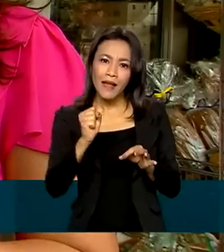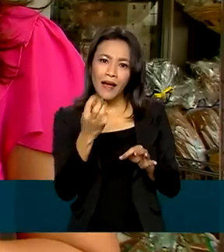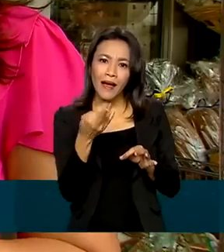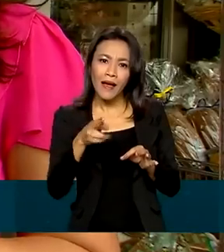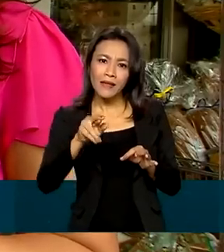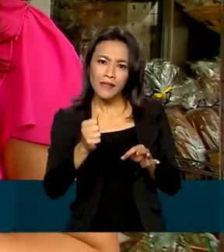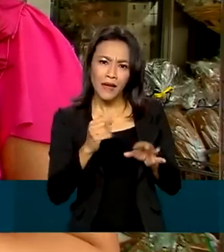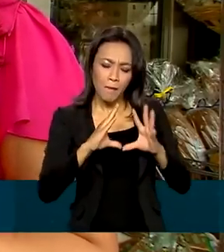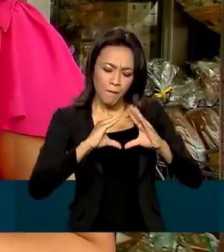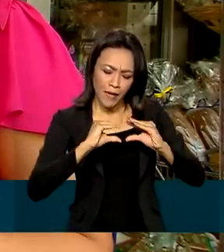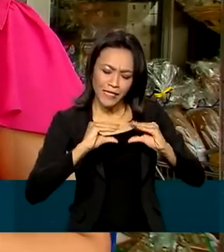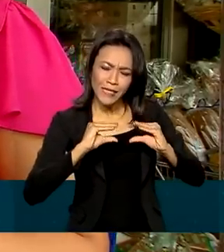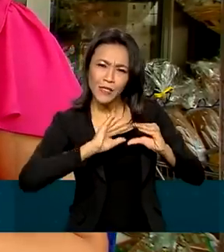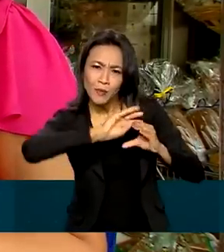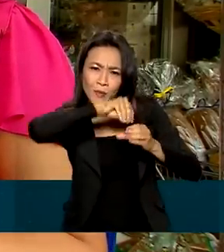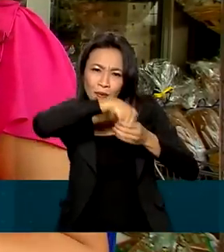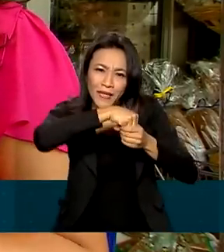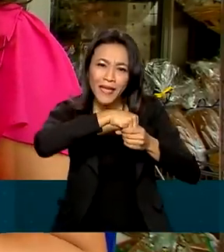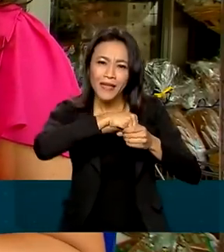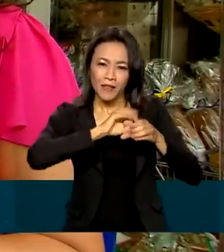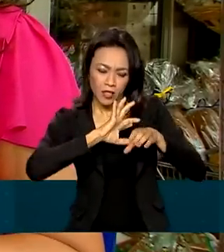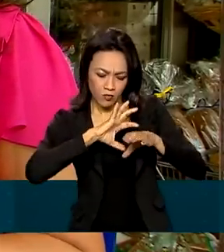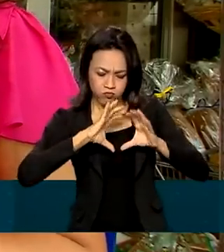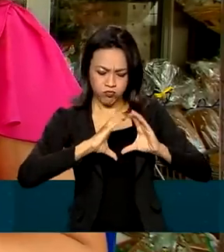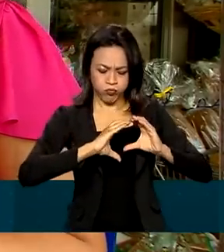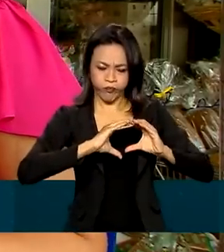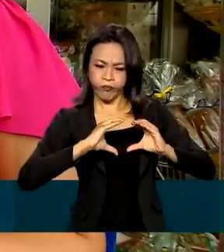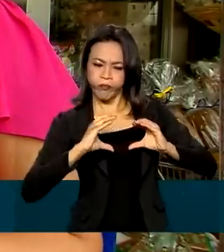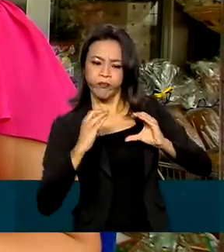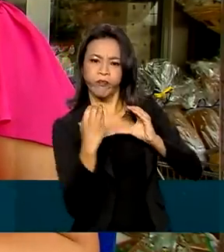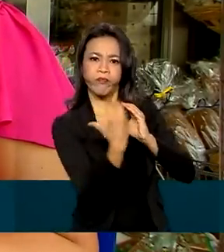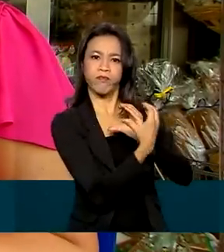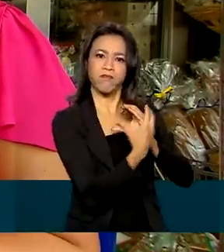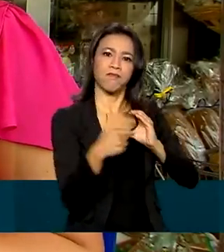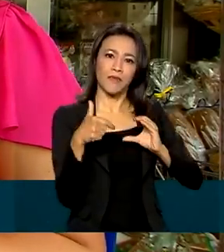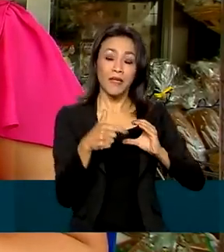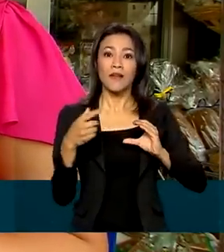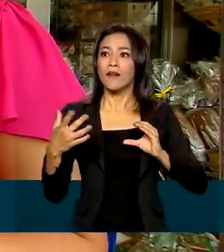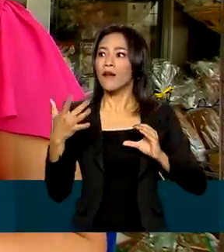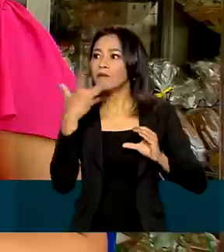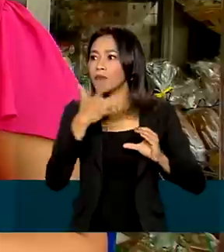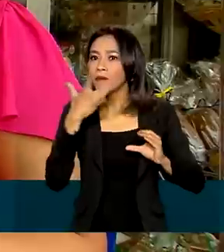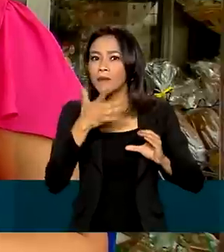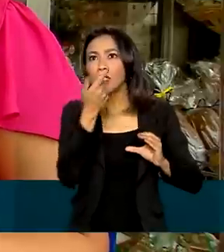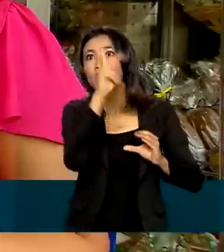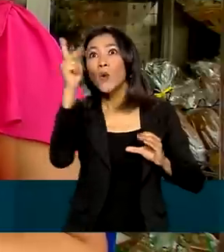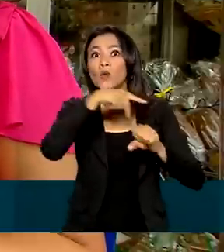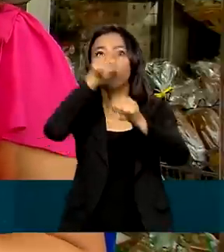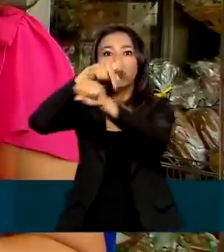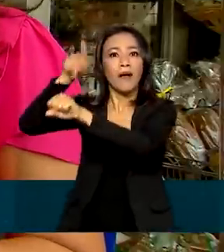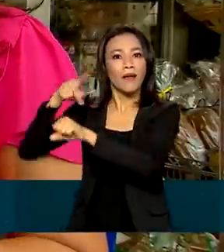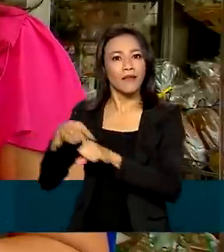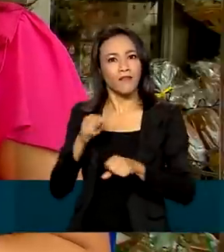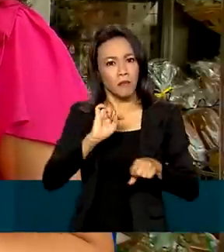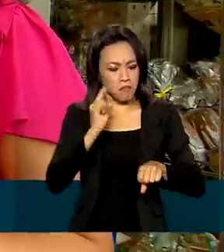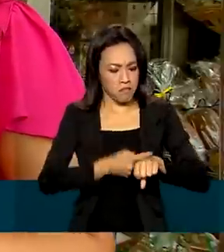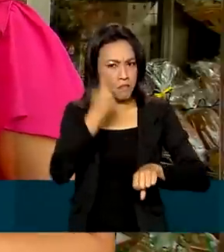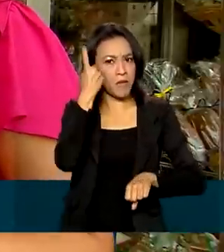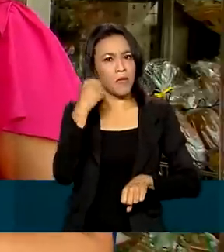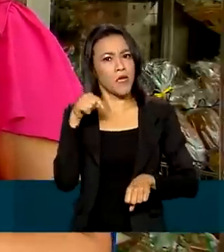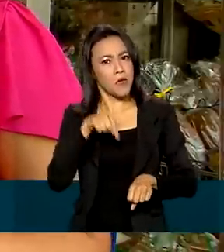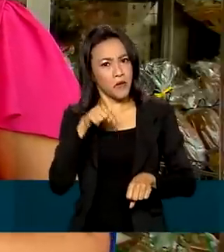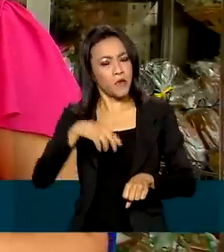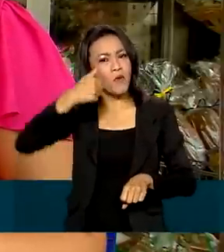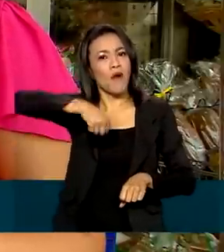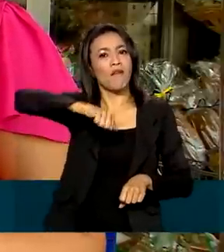macio por dentro e muito saboroso, tanto que conquistou o paladar dos consumidores em outros países e ficou em primeiro lugar numa